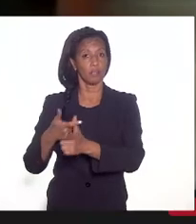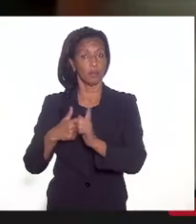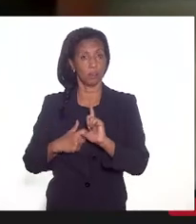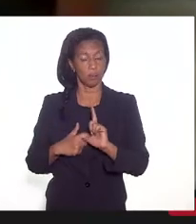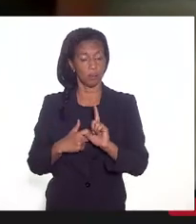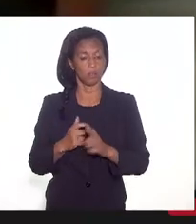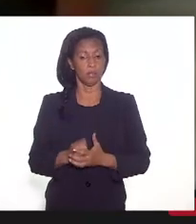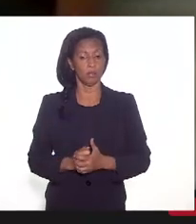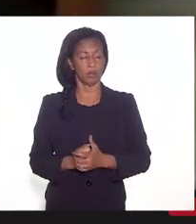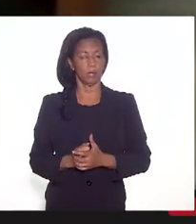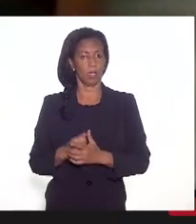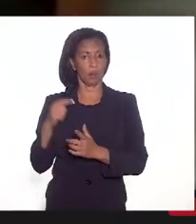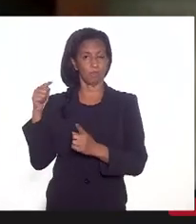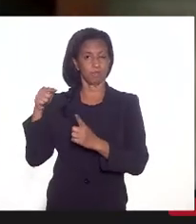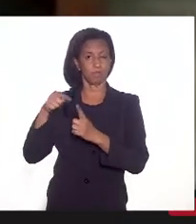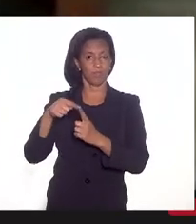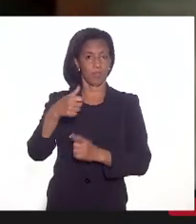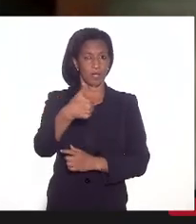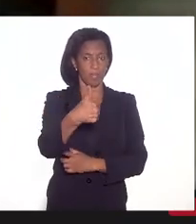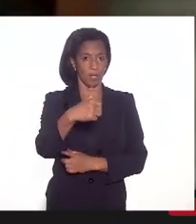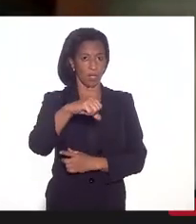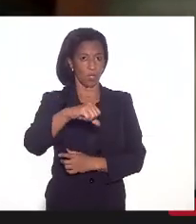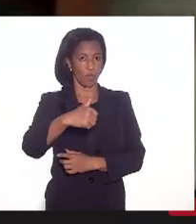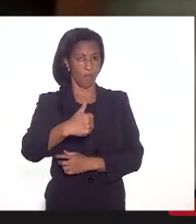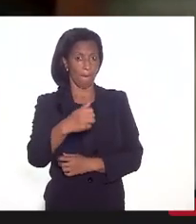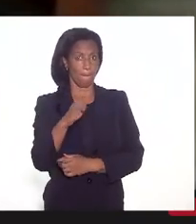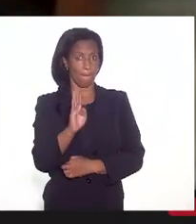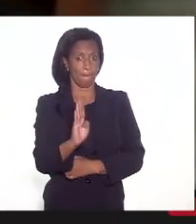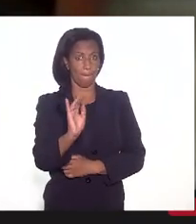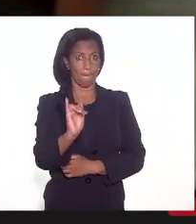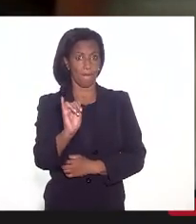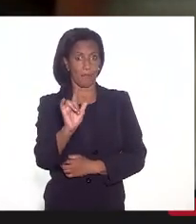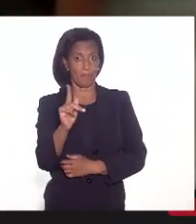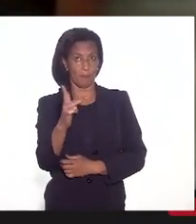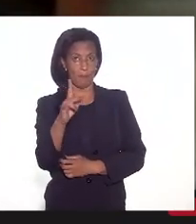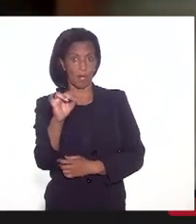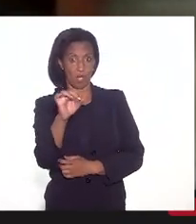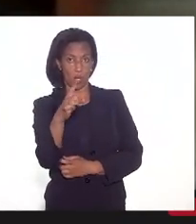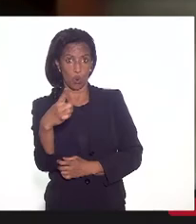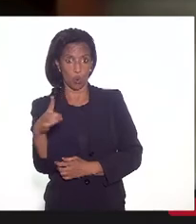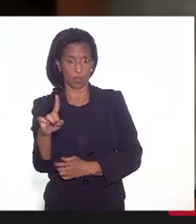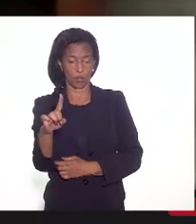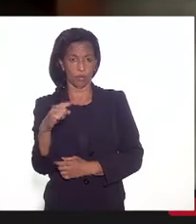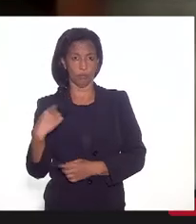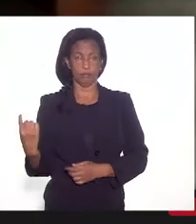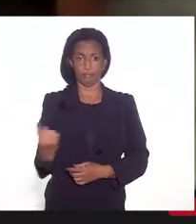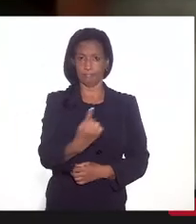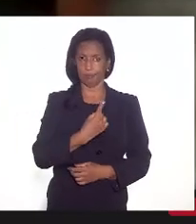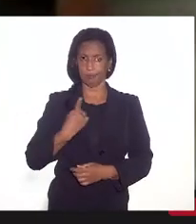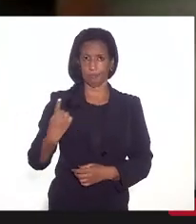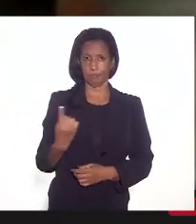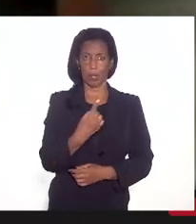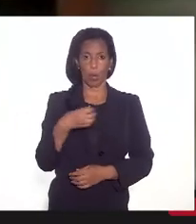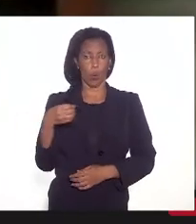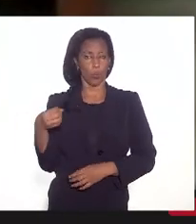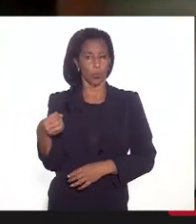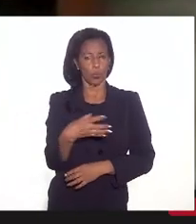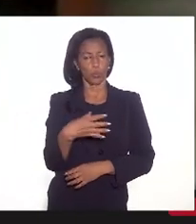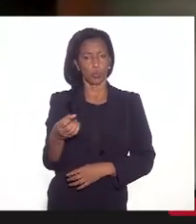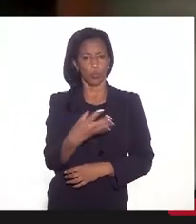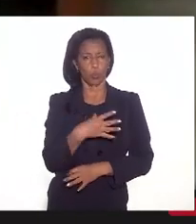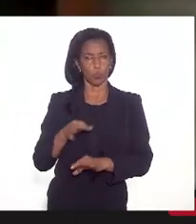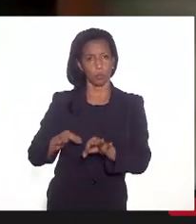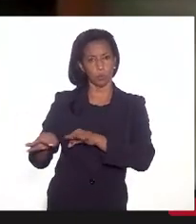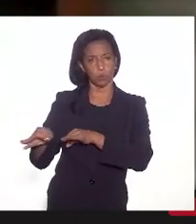alcançou R 191 bilhões, e nós, com o novo plano e